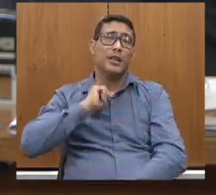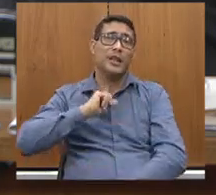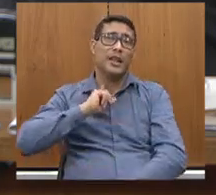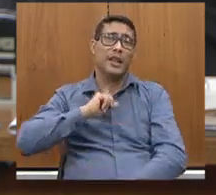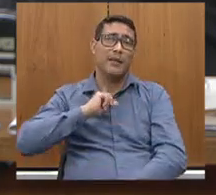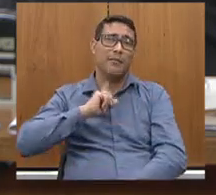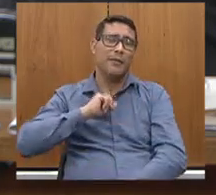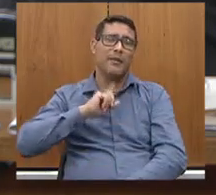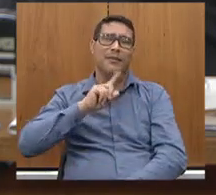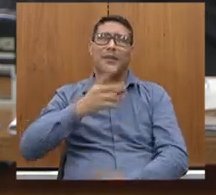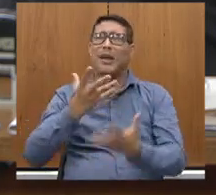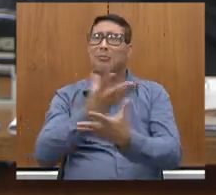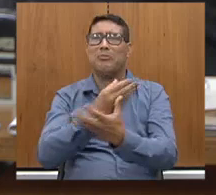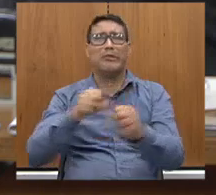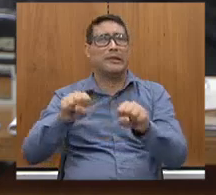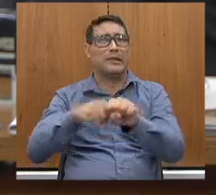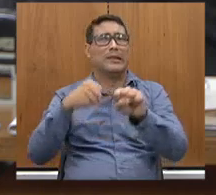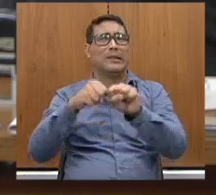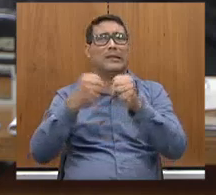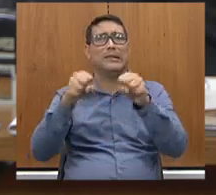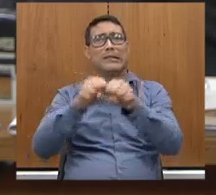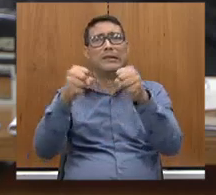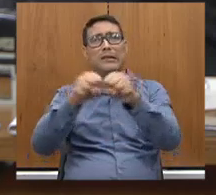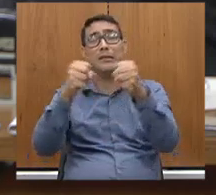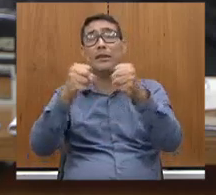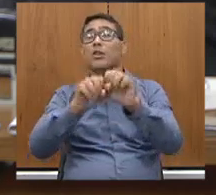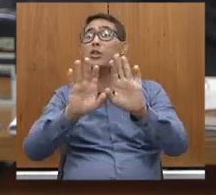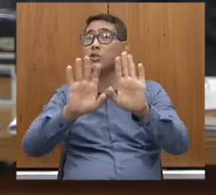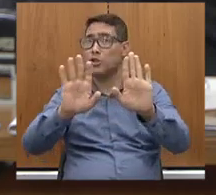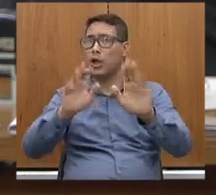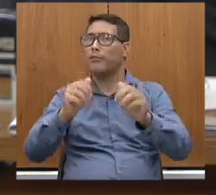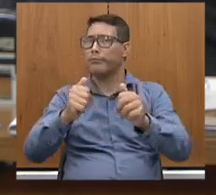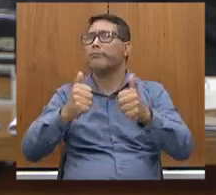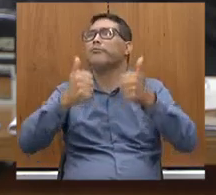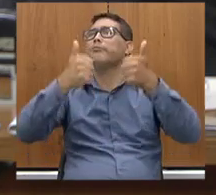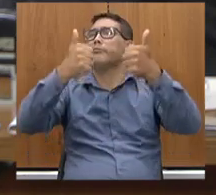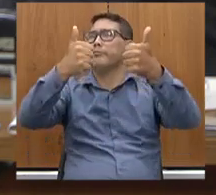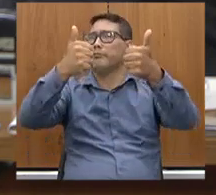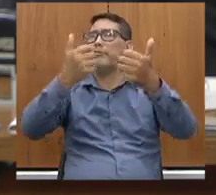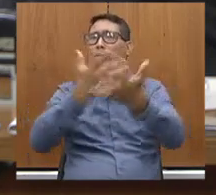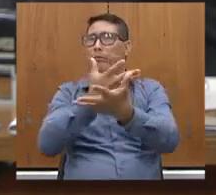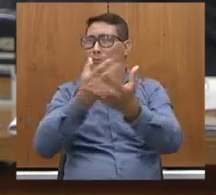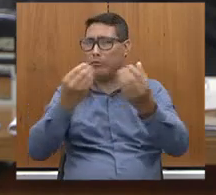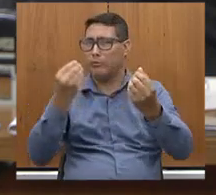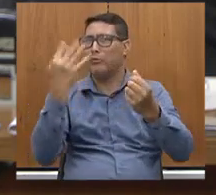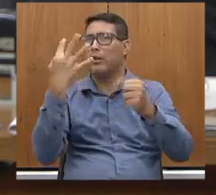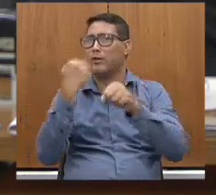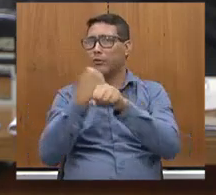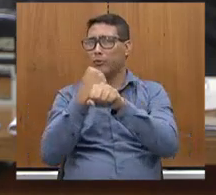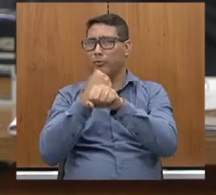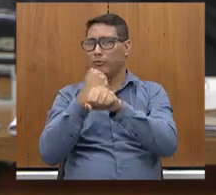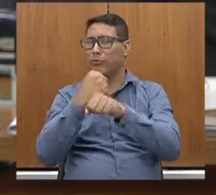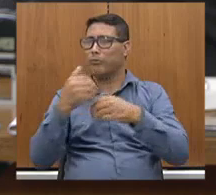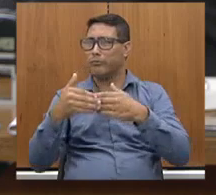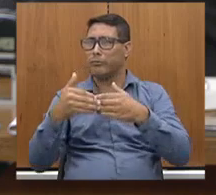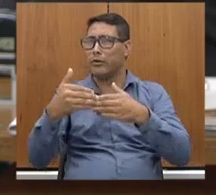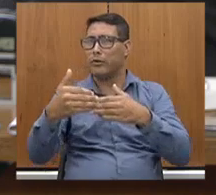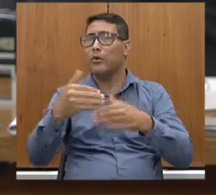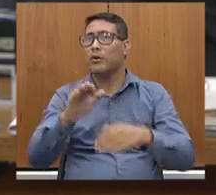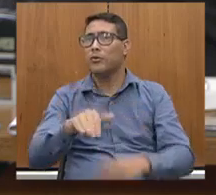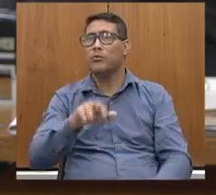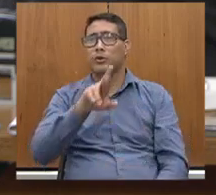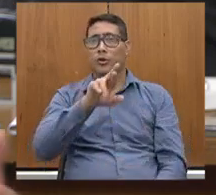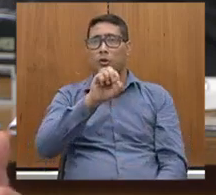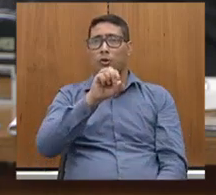melhoraram muito, muito trabalho foi feito nesses quatro anos, e o Rodrigo entrou num momento